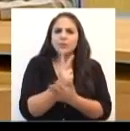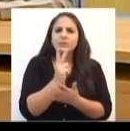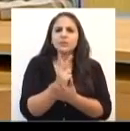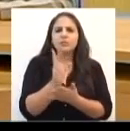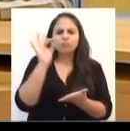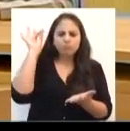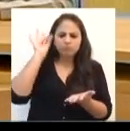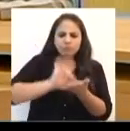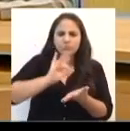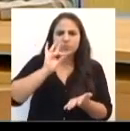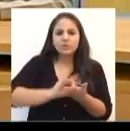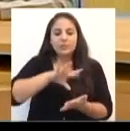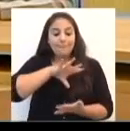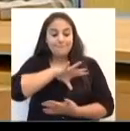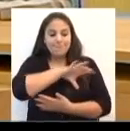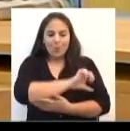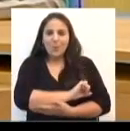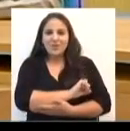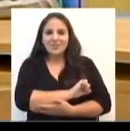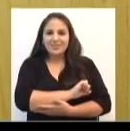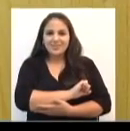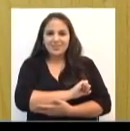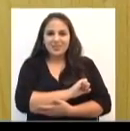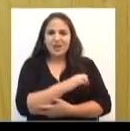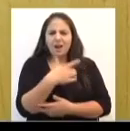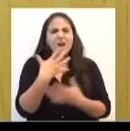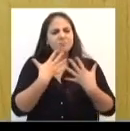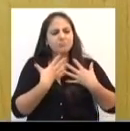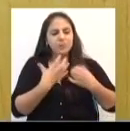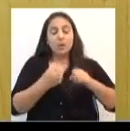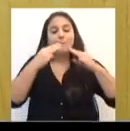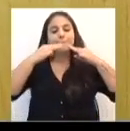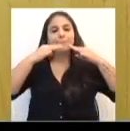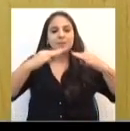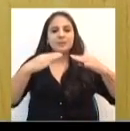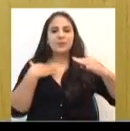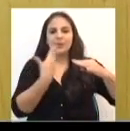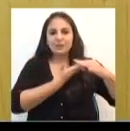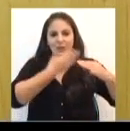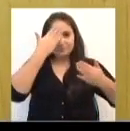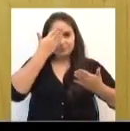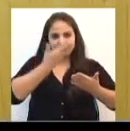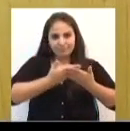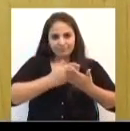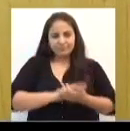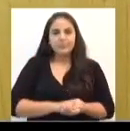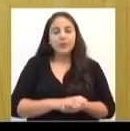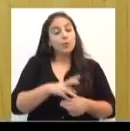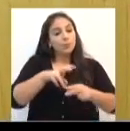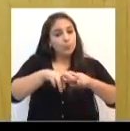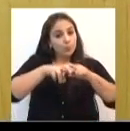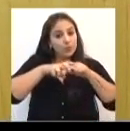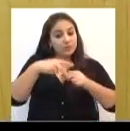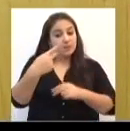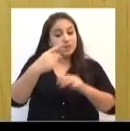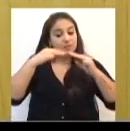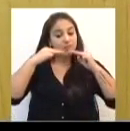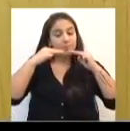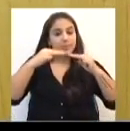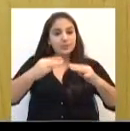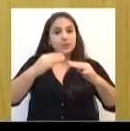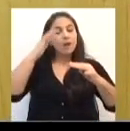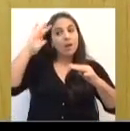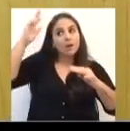autênticos do seu amor, assumindo a missão a nós confiada. e essa missão é